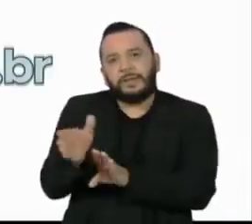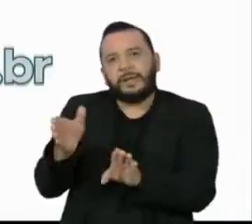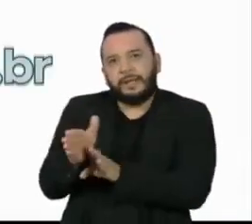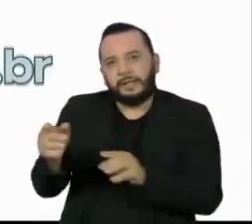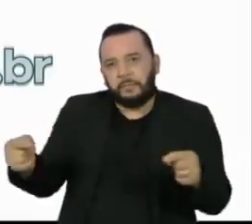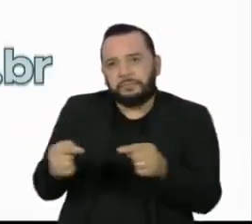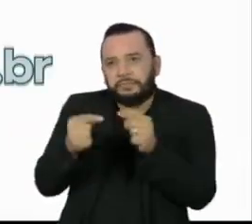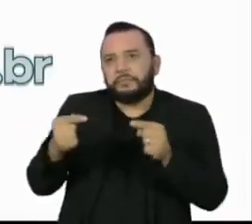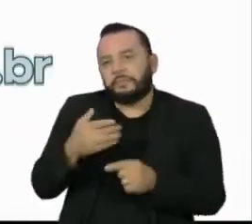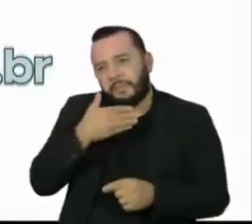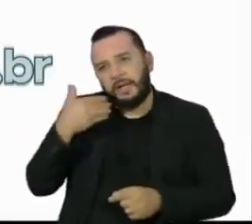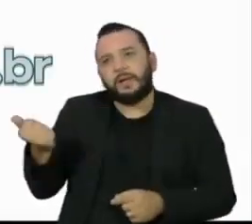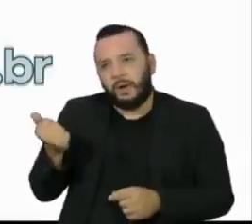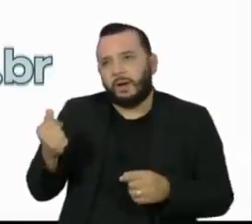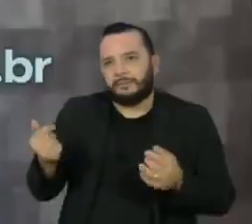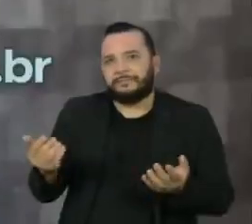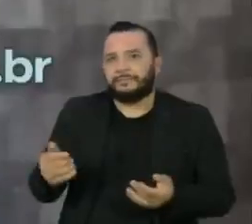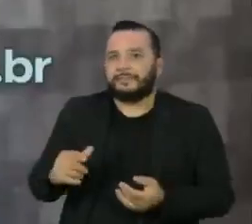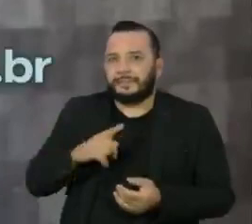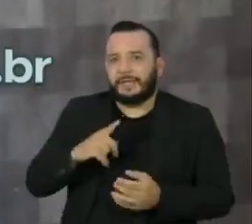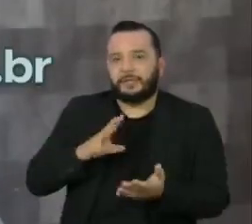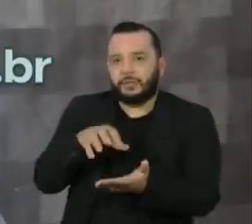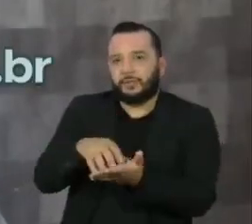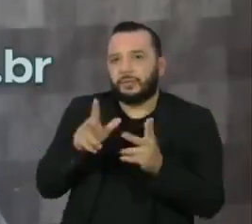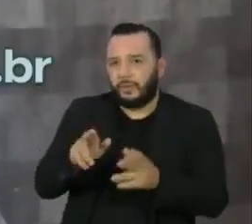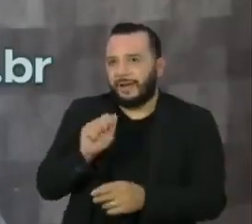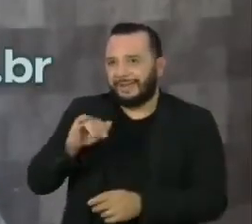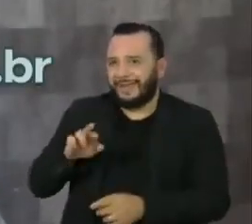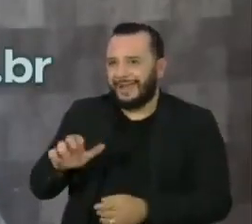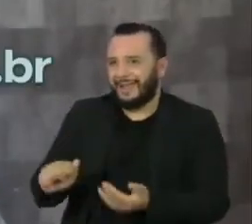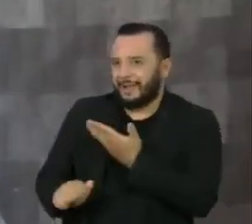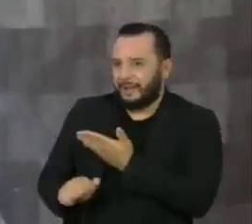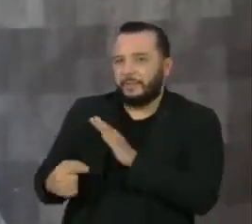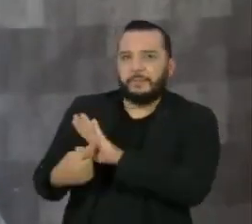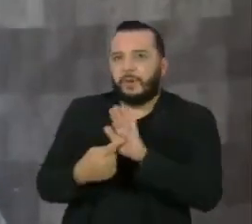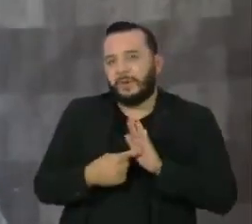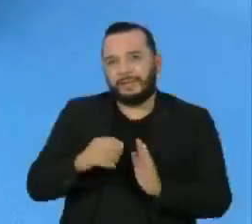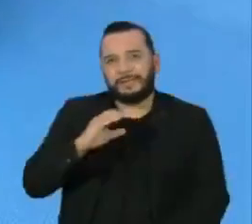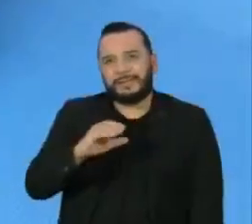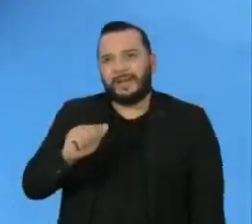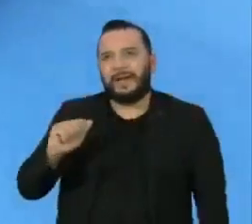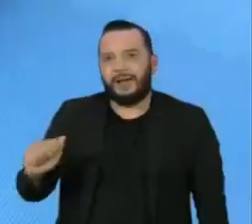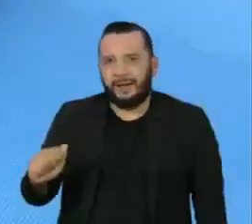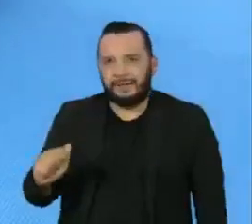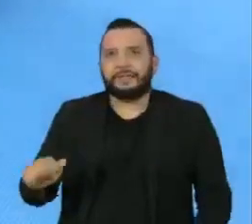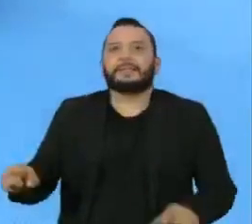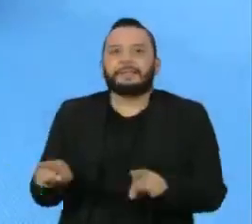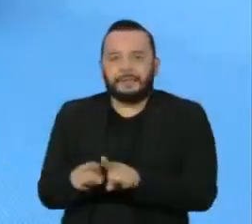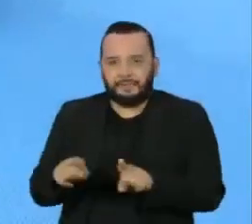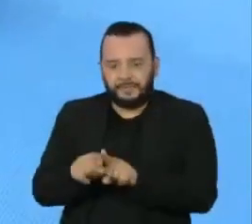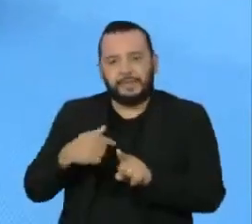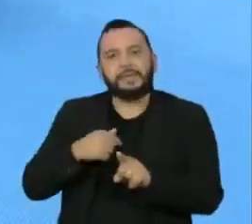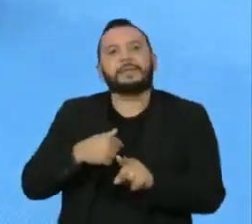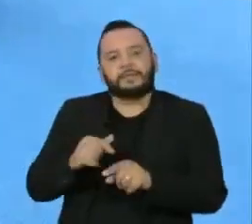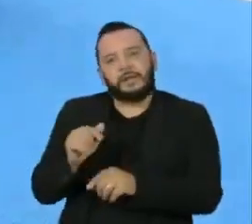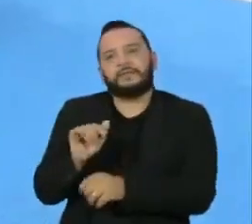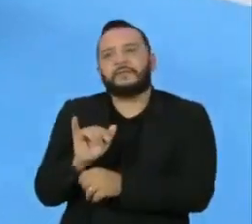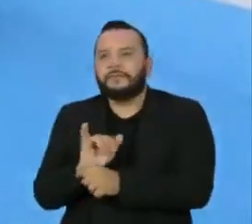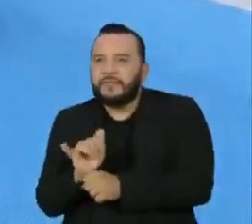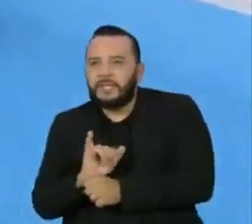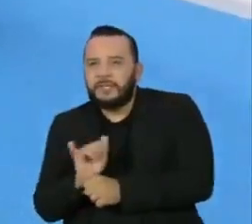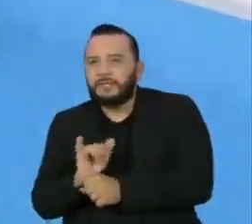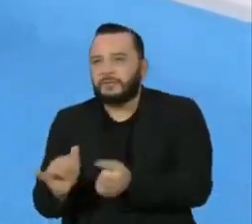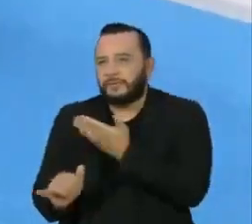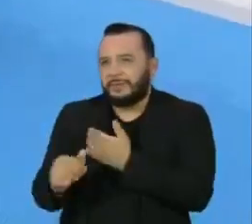Institutos como o fundado por Andréia mostram exemplos da prática do CAA. No canal pessoal dela há vídeos das